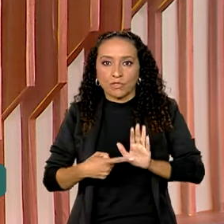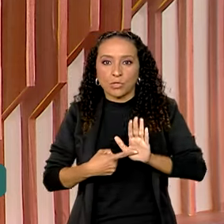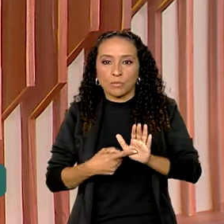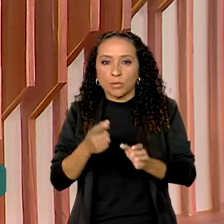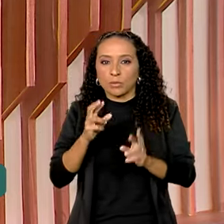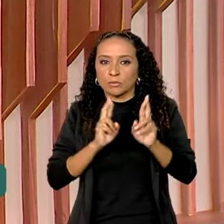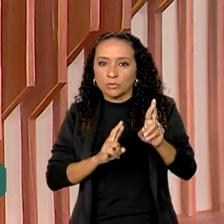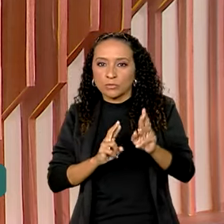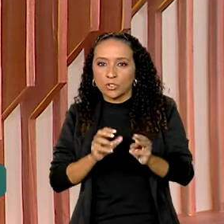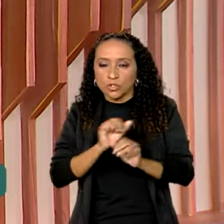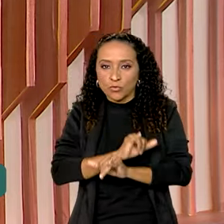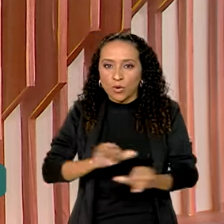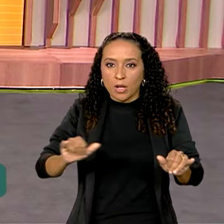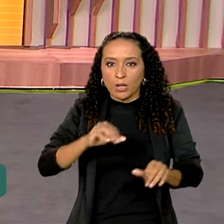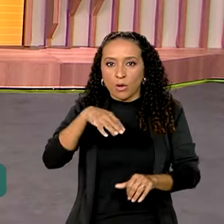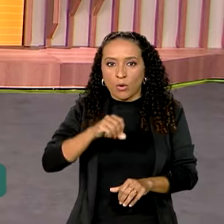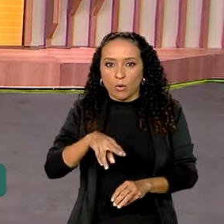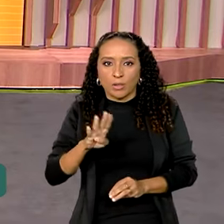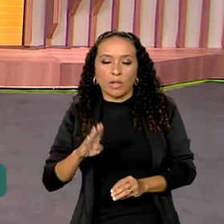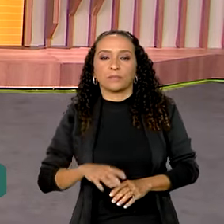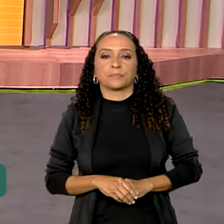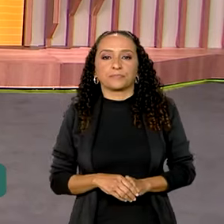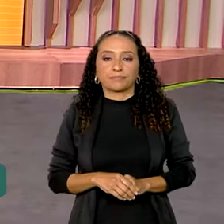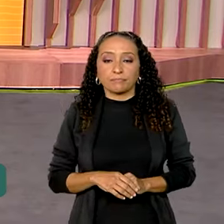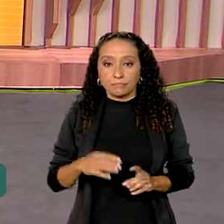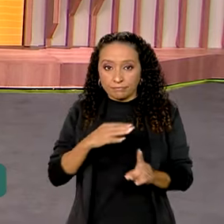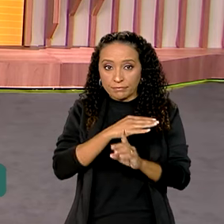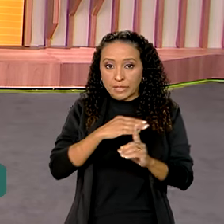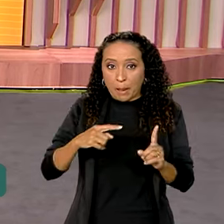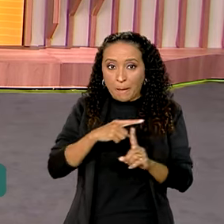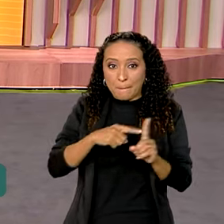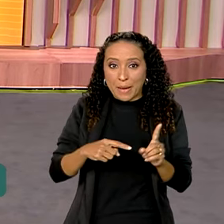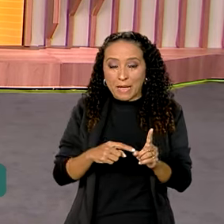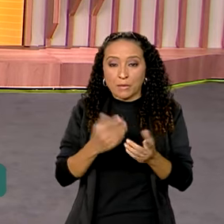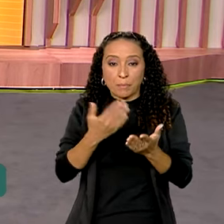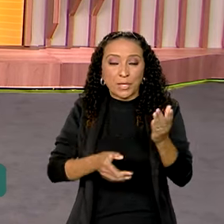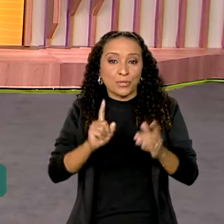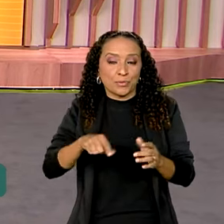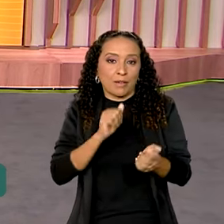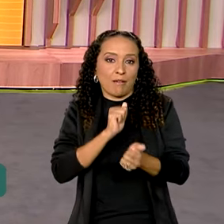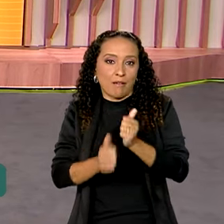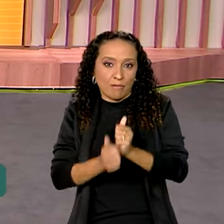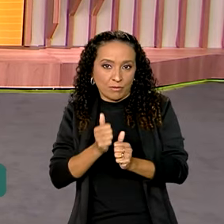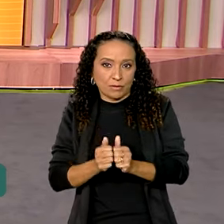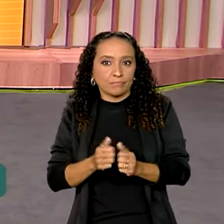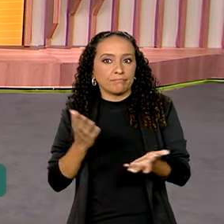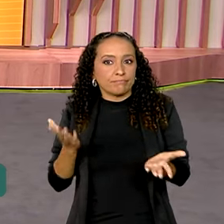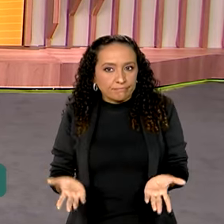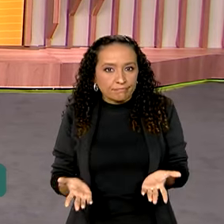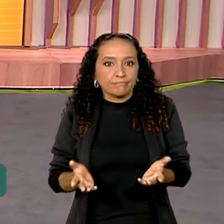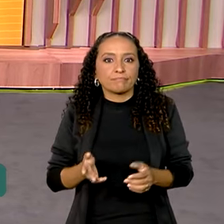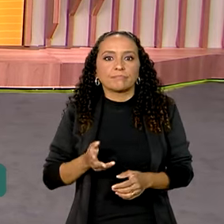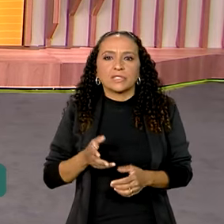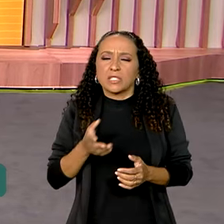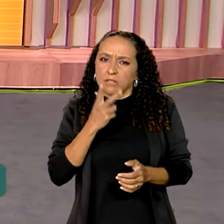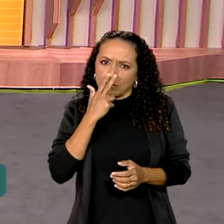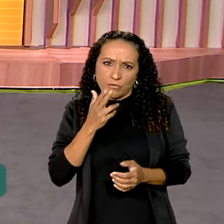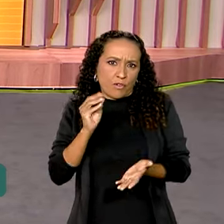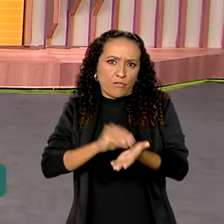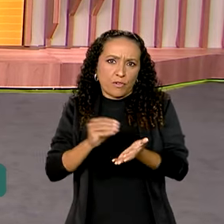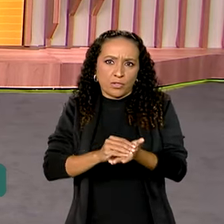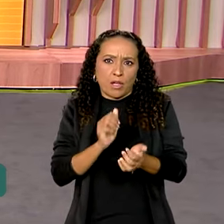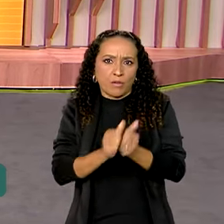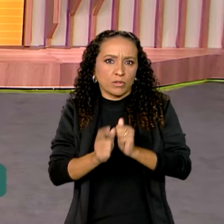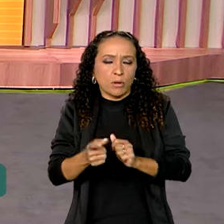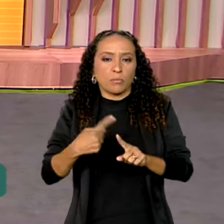uma estimativa divulgada pela Conab. Boa parte do que foi perdido é de arroz. Mesmo assim, não deve haver escassez, pois o